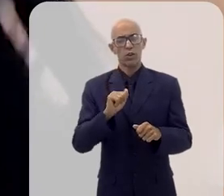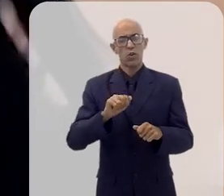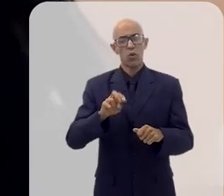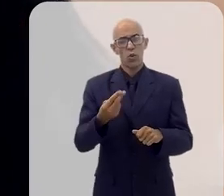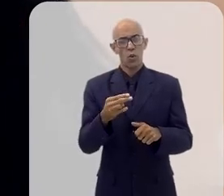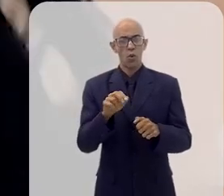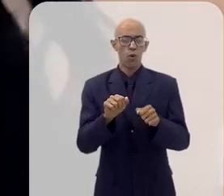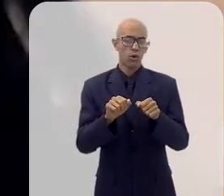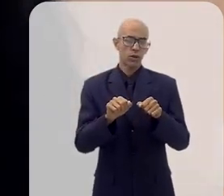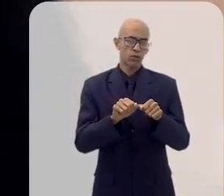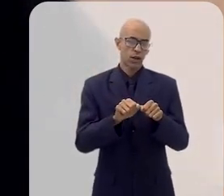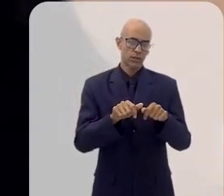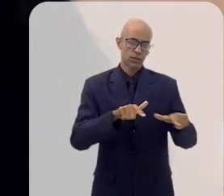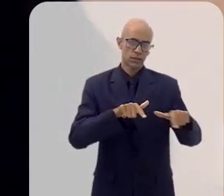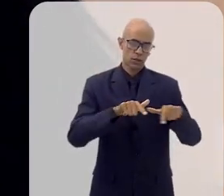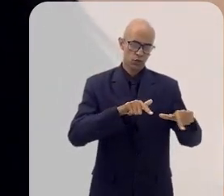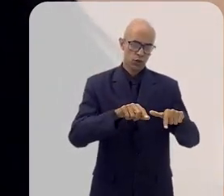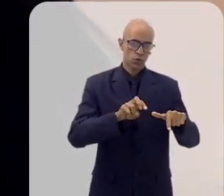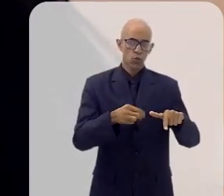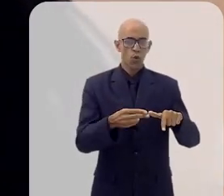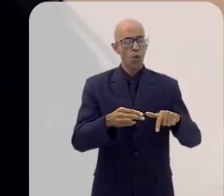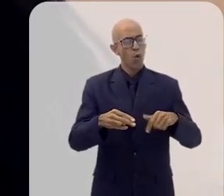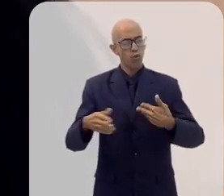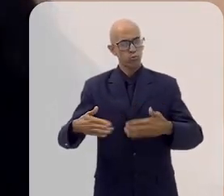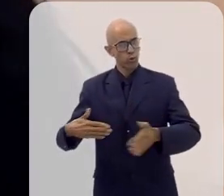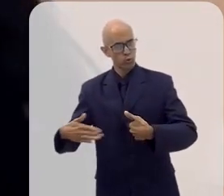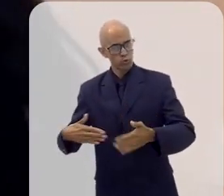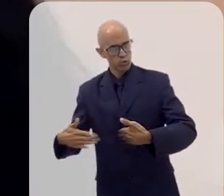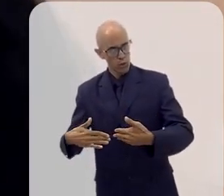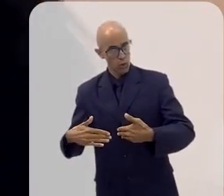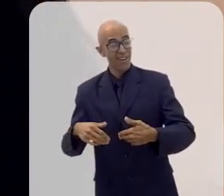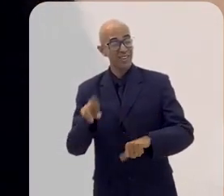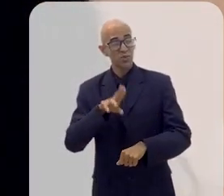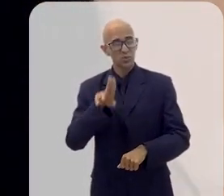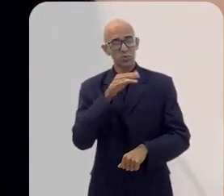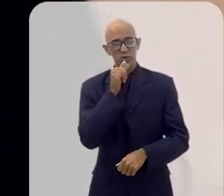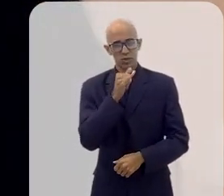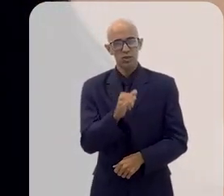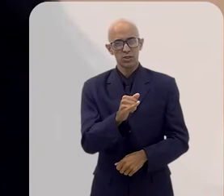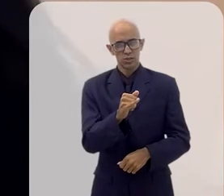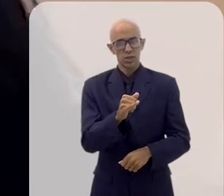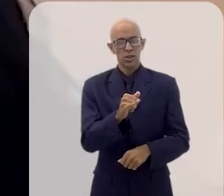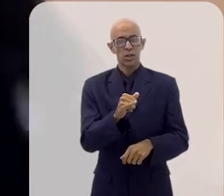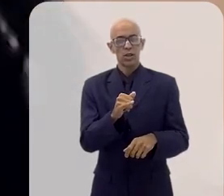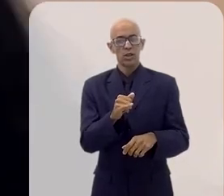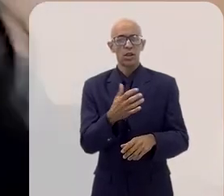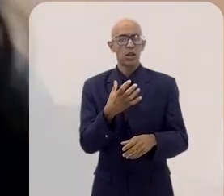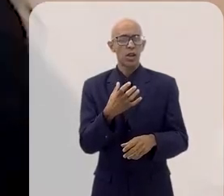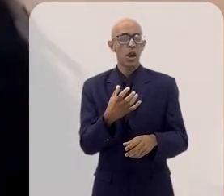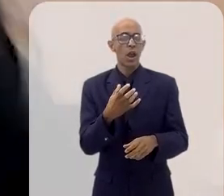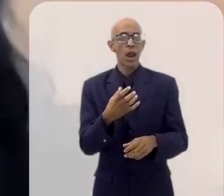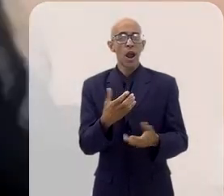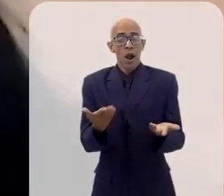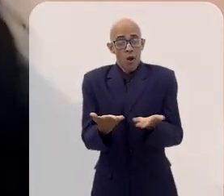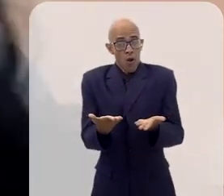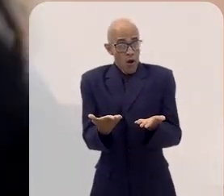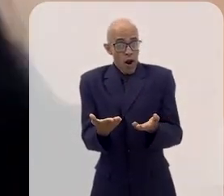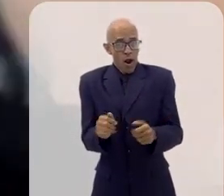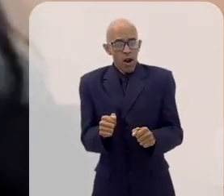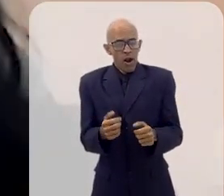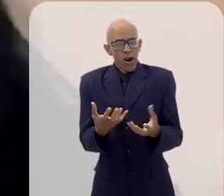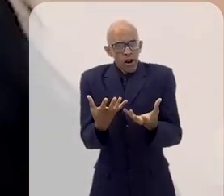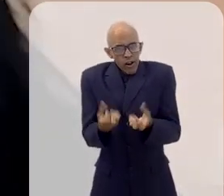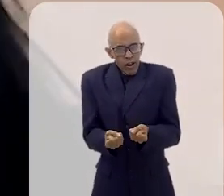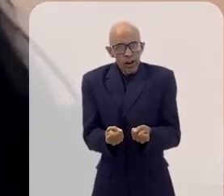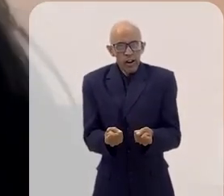empresas em geral, elas de fato consomem muita energia, e a aderência é tão grande